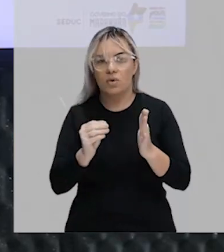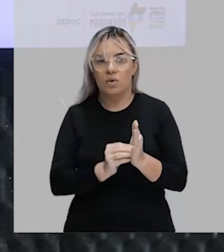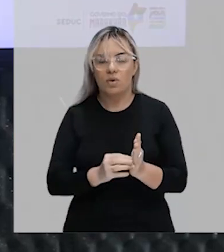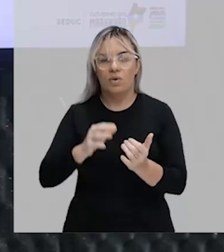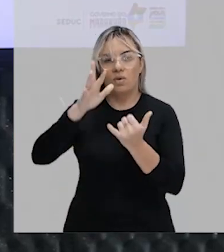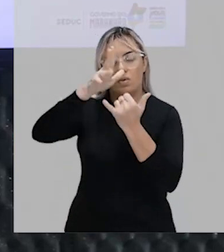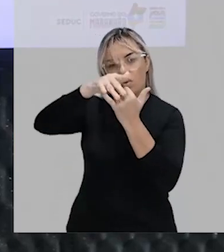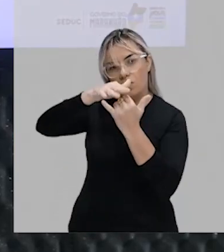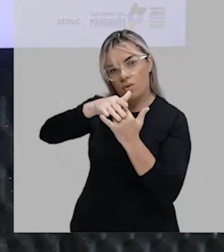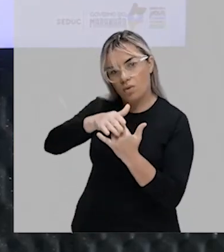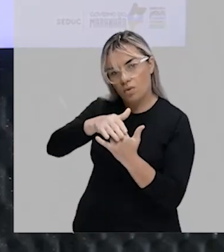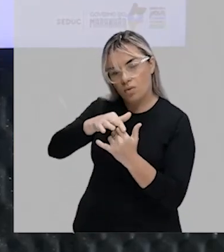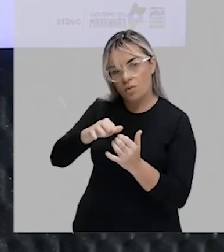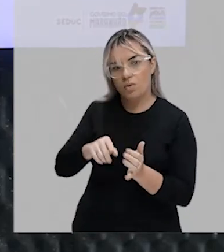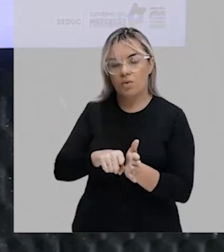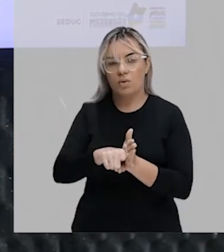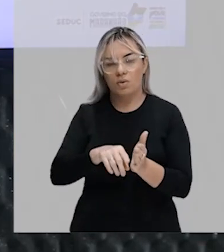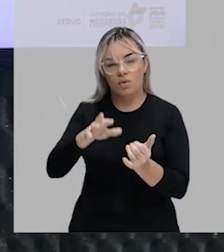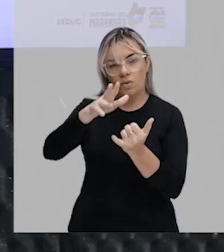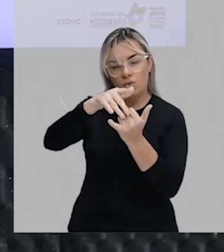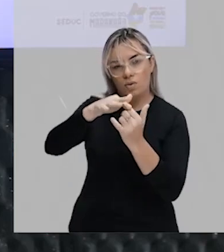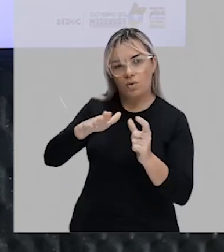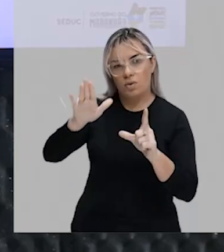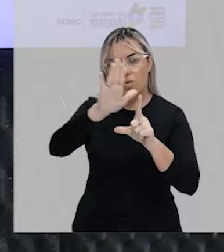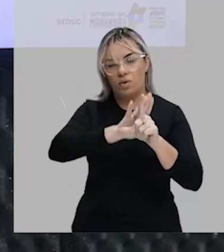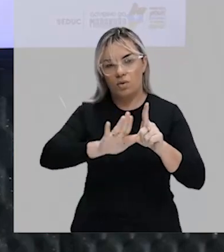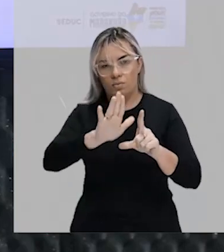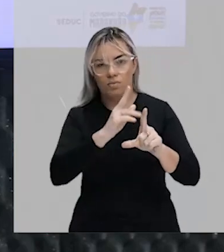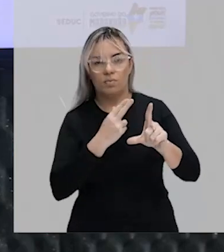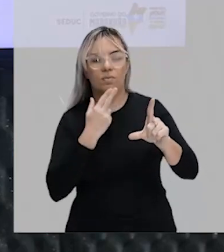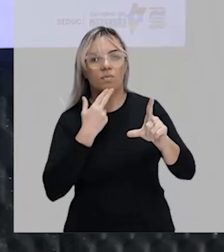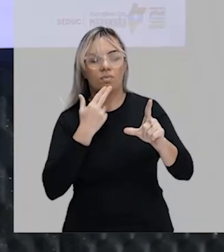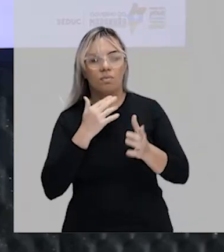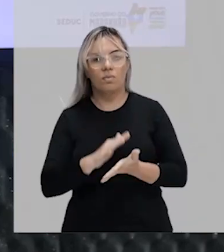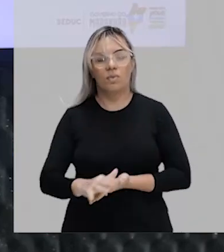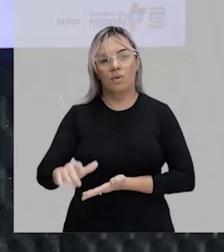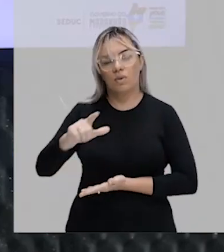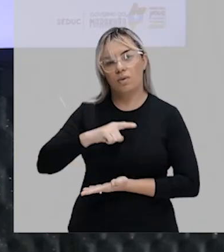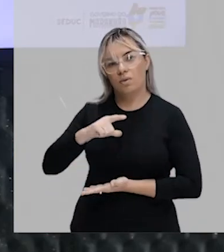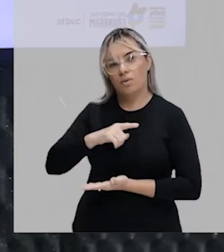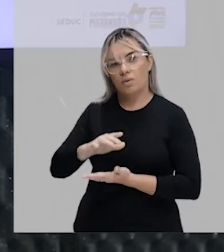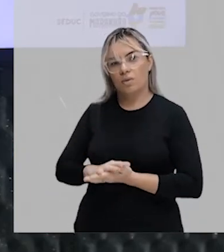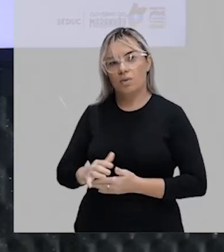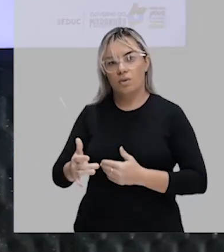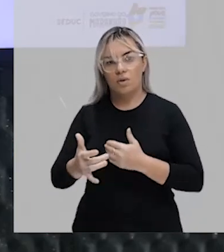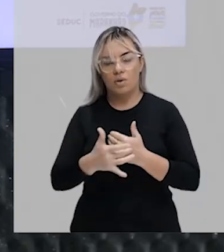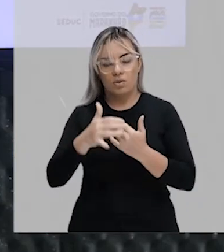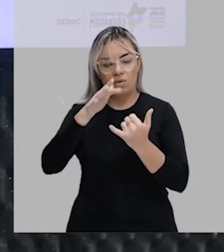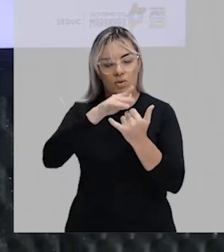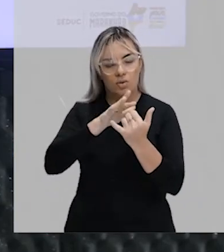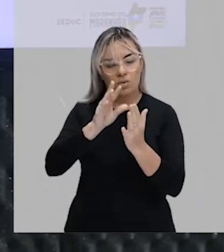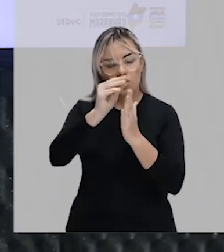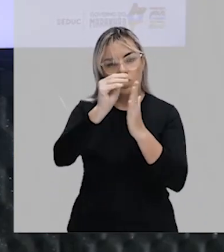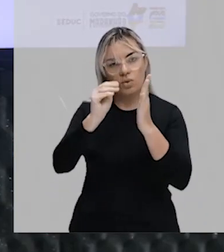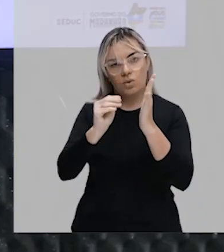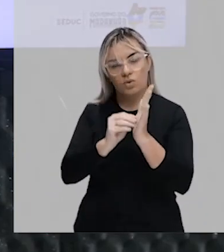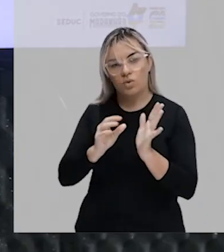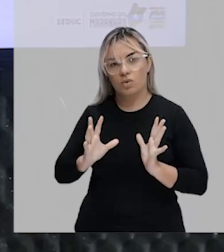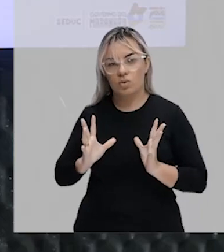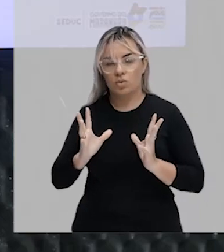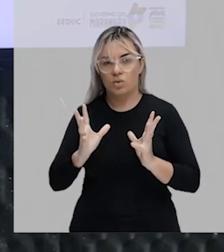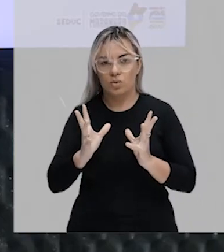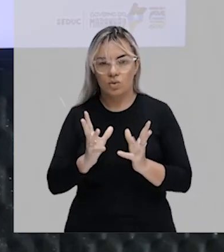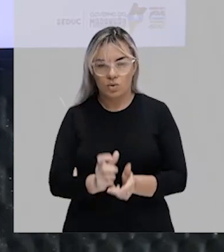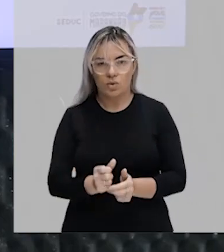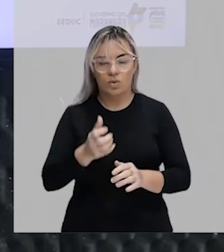YouTube, no nosso canal oficial, Plataforma Gonçalves Dias, e lá você tem acesso ao conteúdo, não somente de matemática